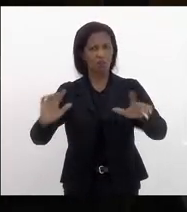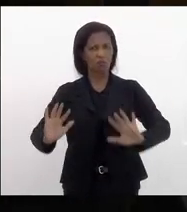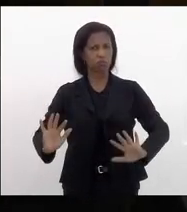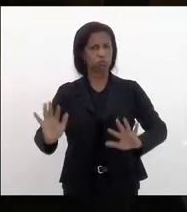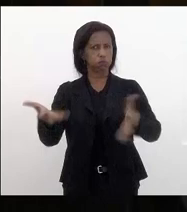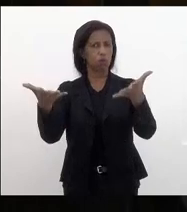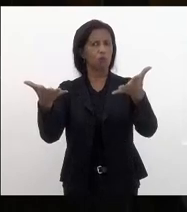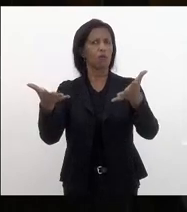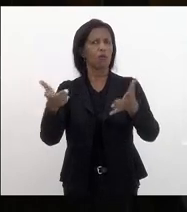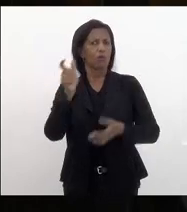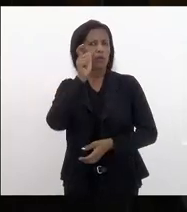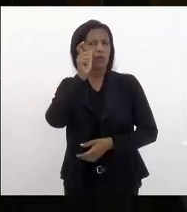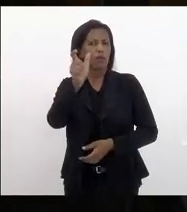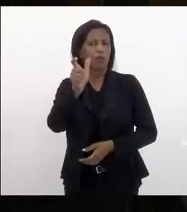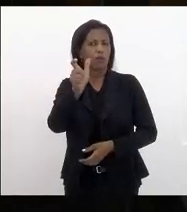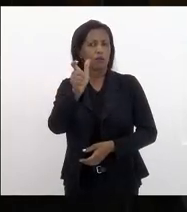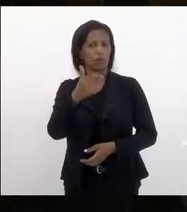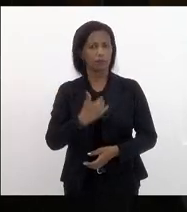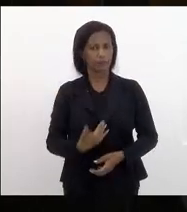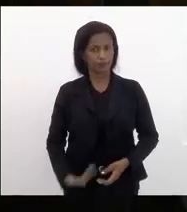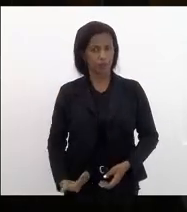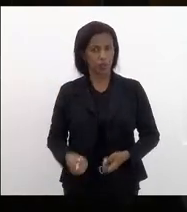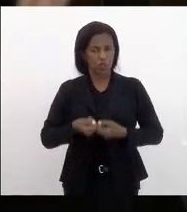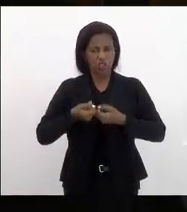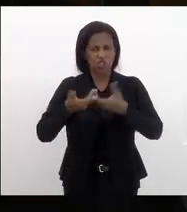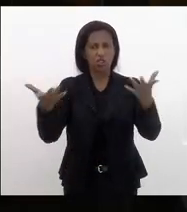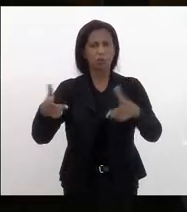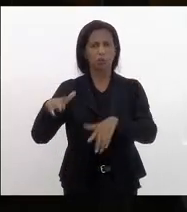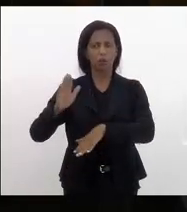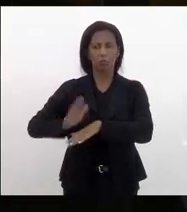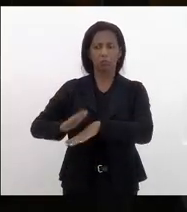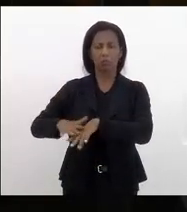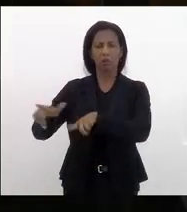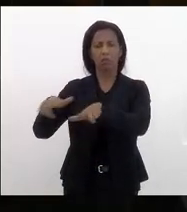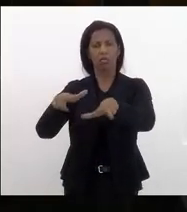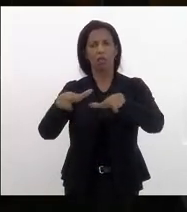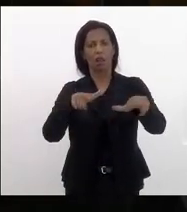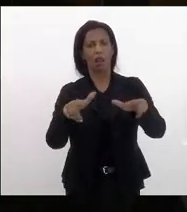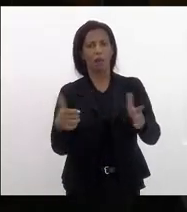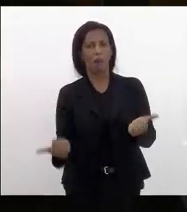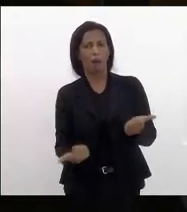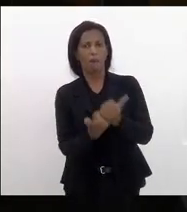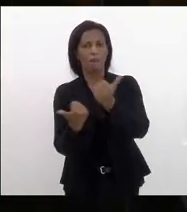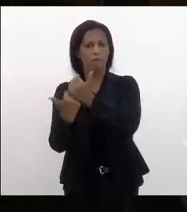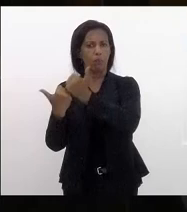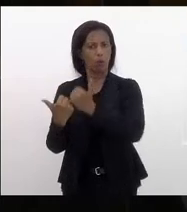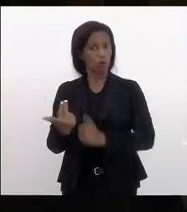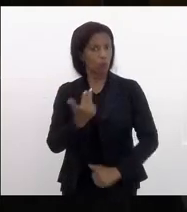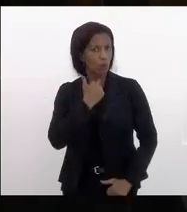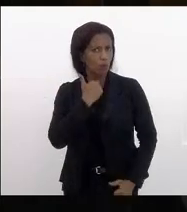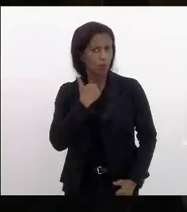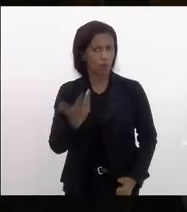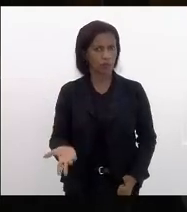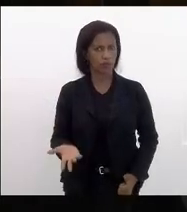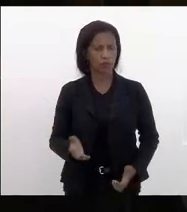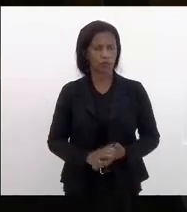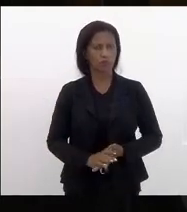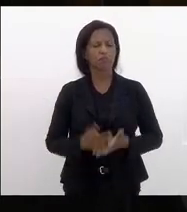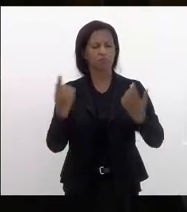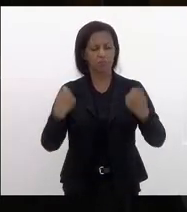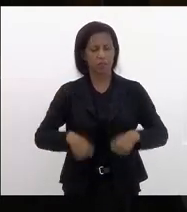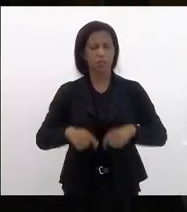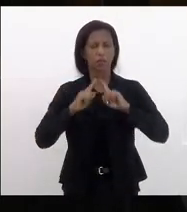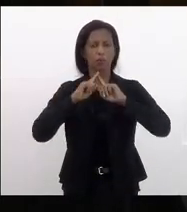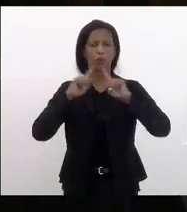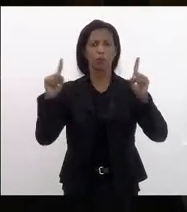com o interesse público distribuindo cargos para sua base eleitoral isso não pode nós temos que denunciar